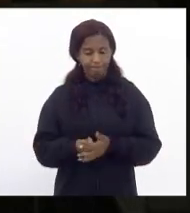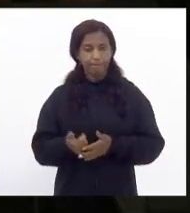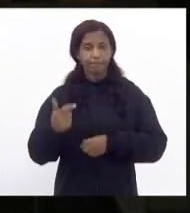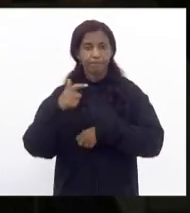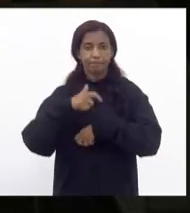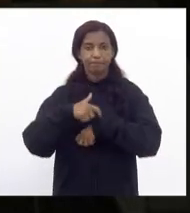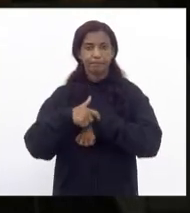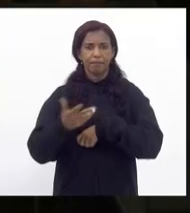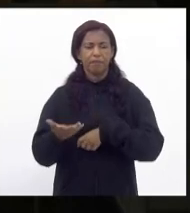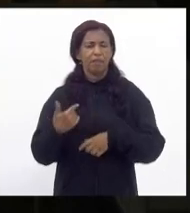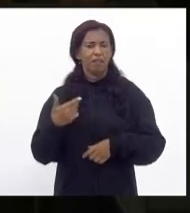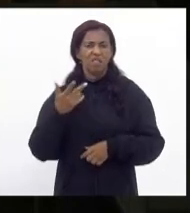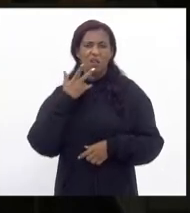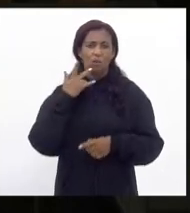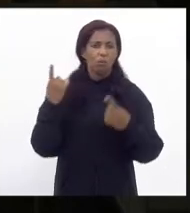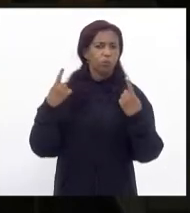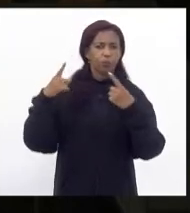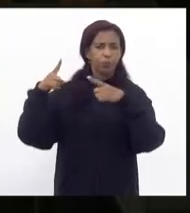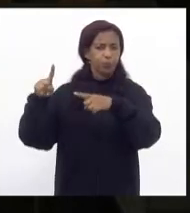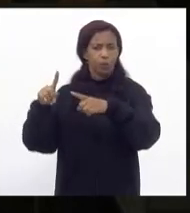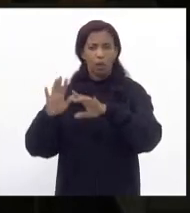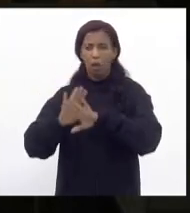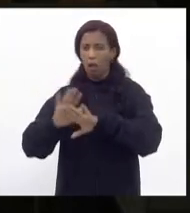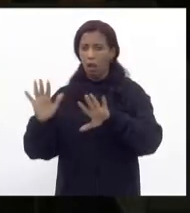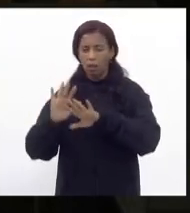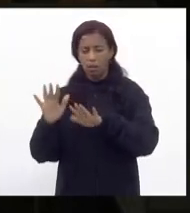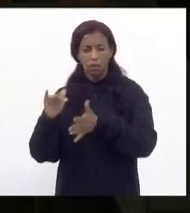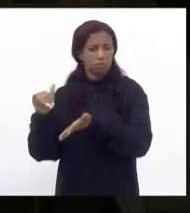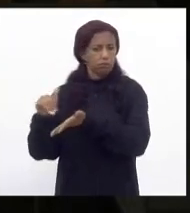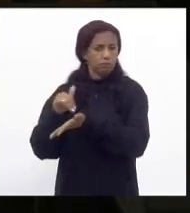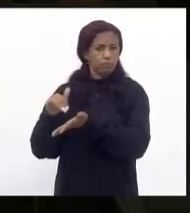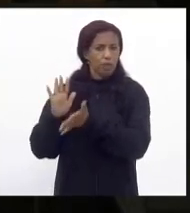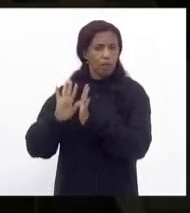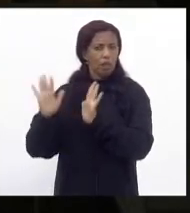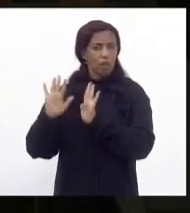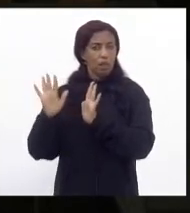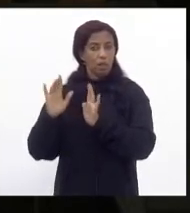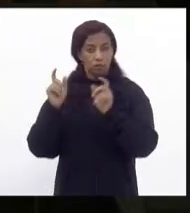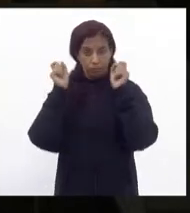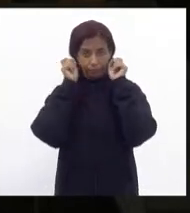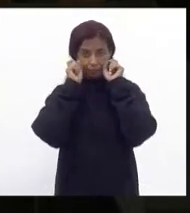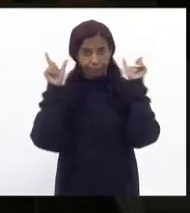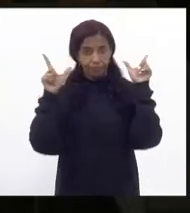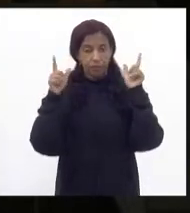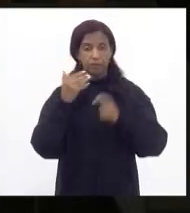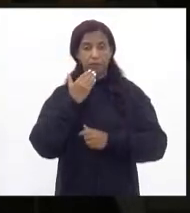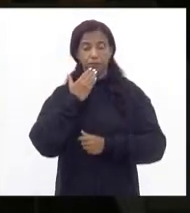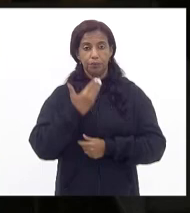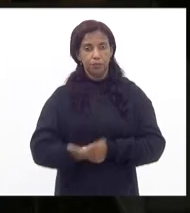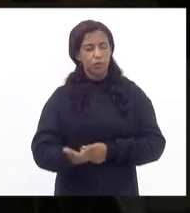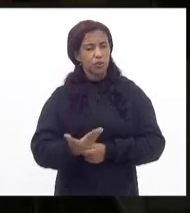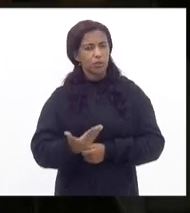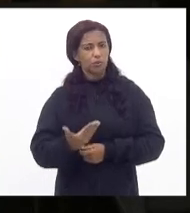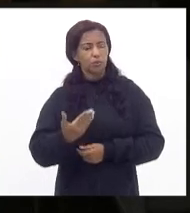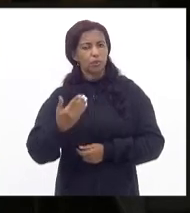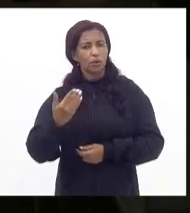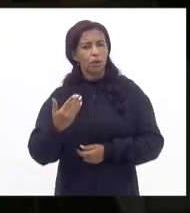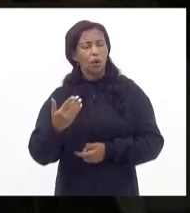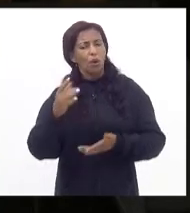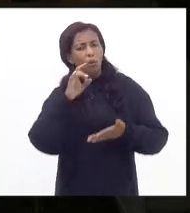momento não fazer um ataque não estou fazendo um ataque estou fazendo um alerta fazendo um apelo e pedindo